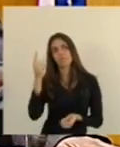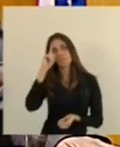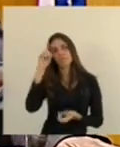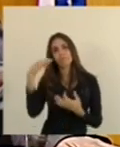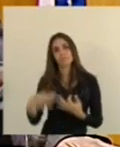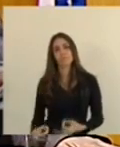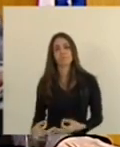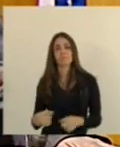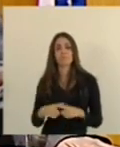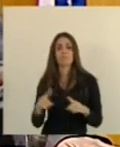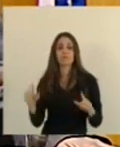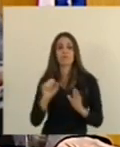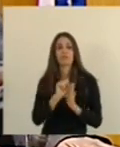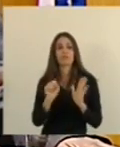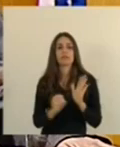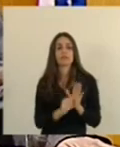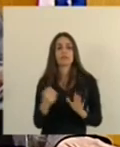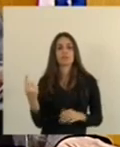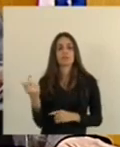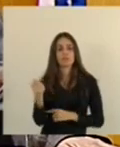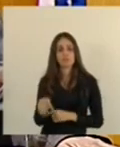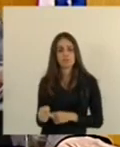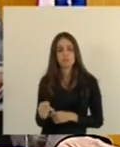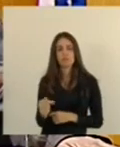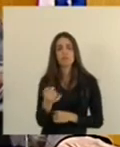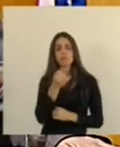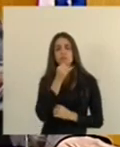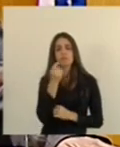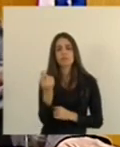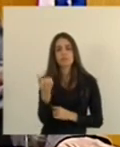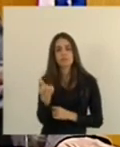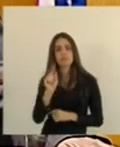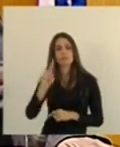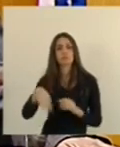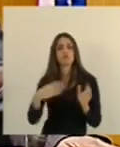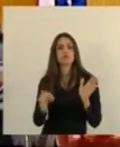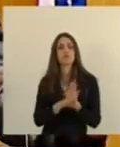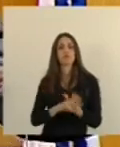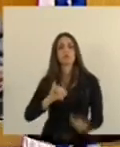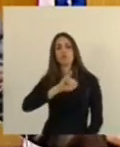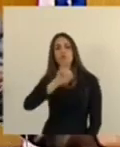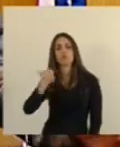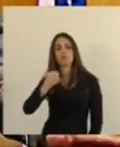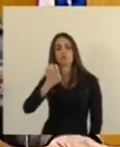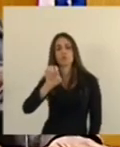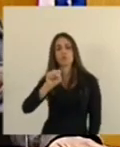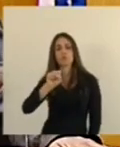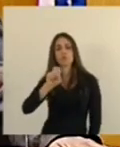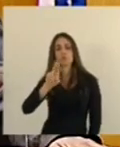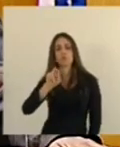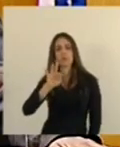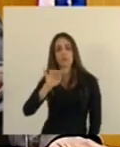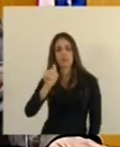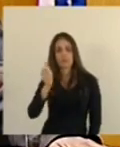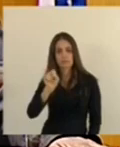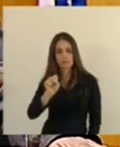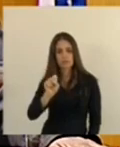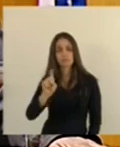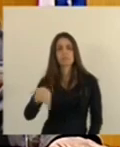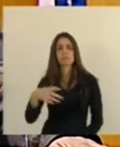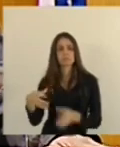mas no século XVI, depois chegaram os jesuítas. Infelizmente, também tivemos